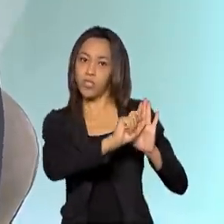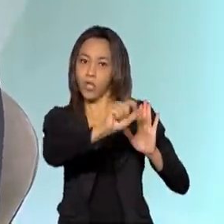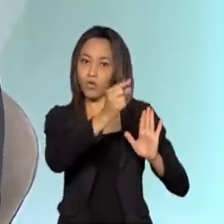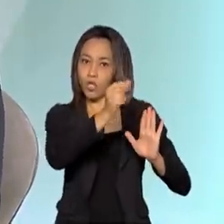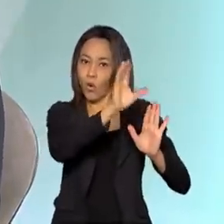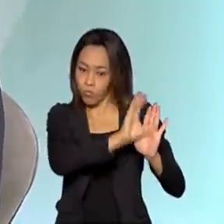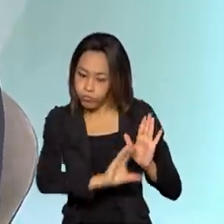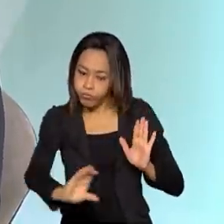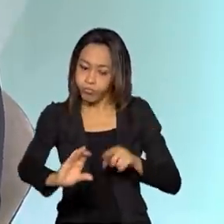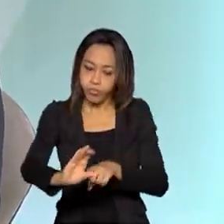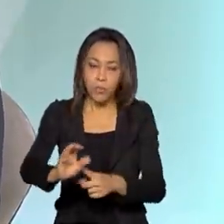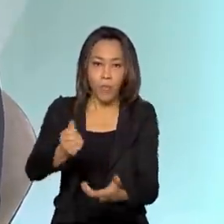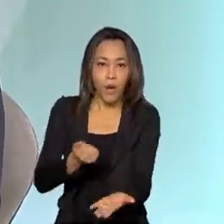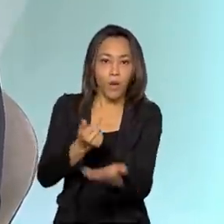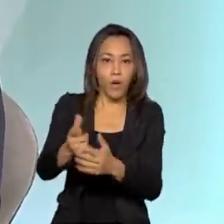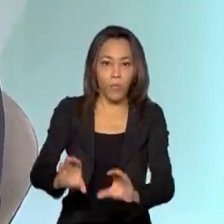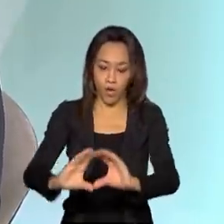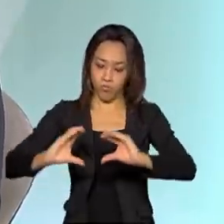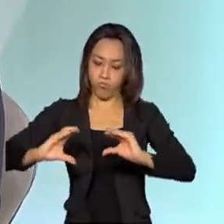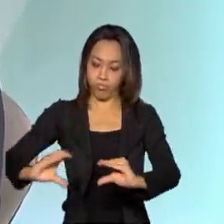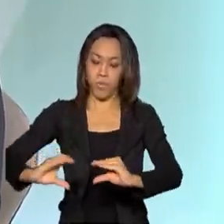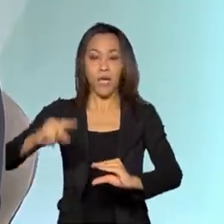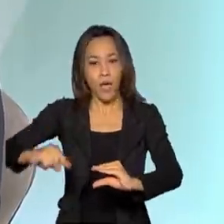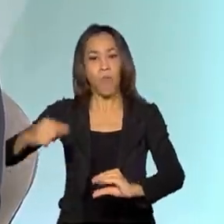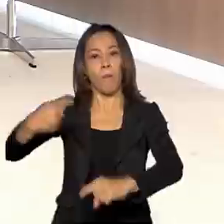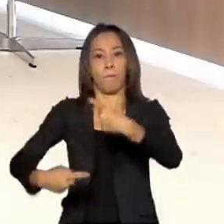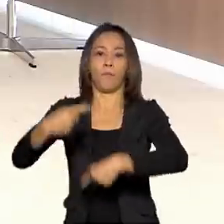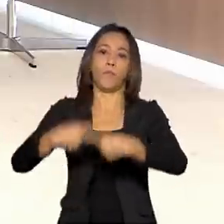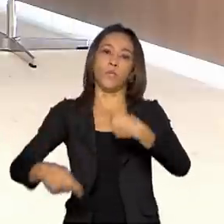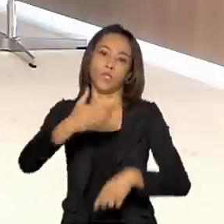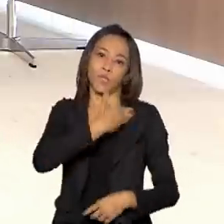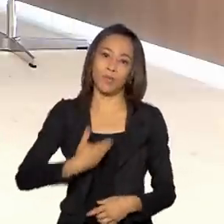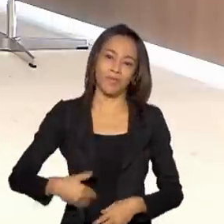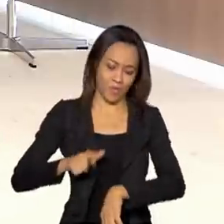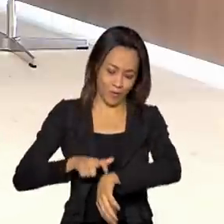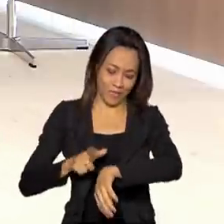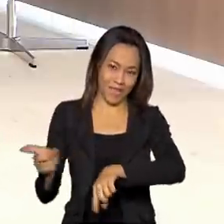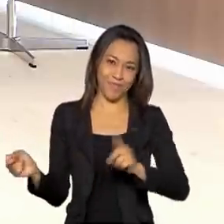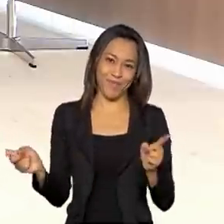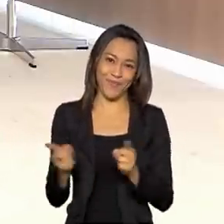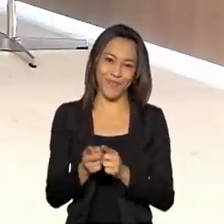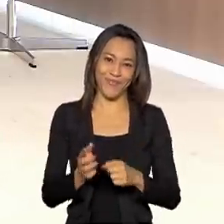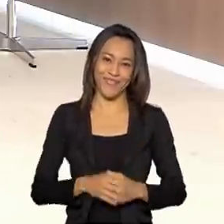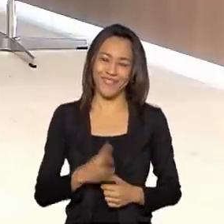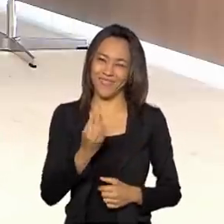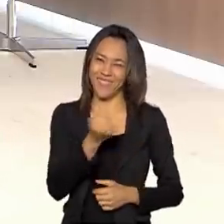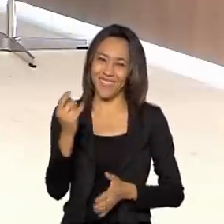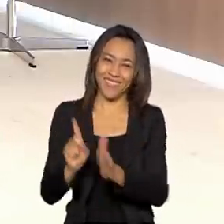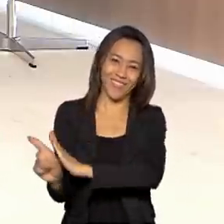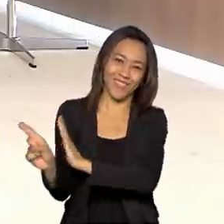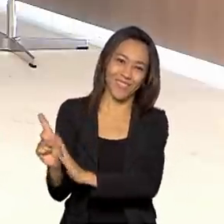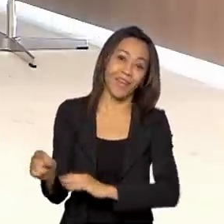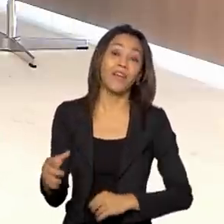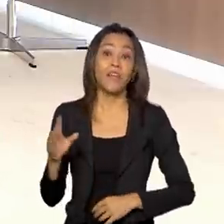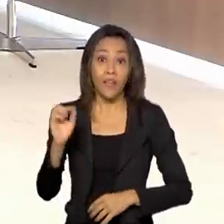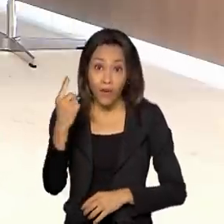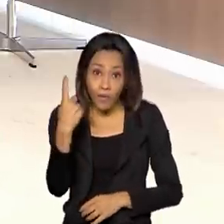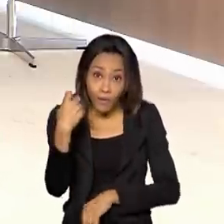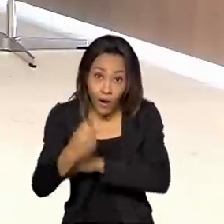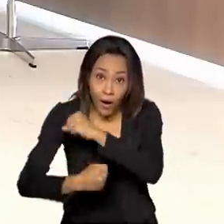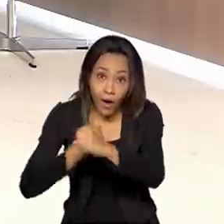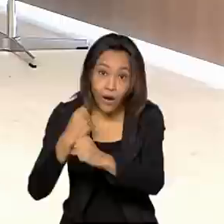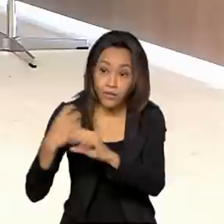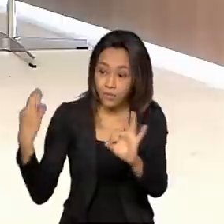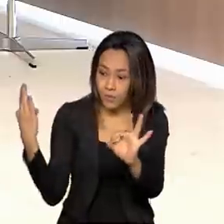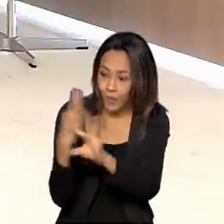para que nós contemplemos essa política pública estabelecida. Acabou o nosso tempo, Acabou o nosso tanta coisa para perguntar, mas o fato é, depois de um ano, o Capitais já